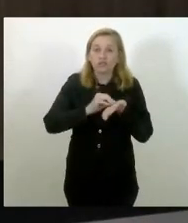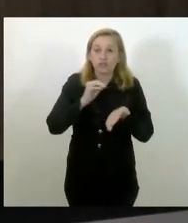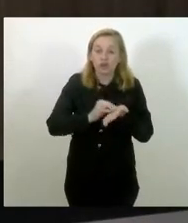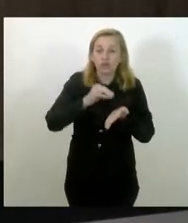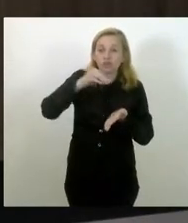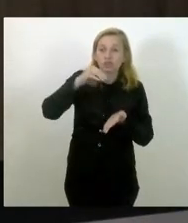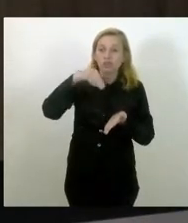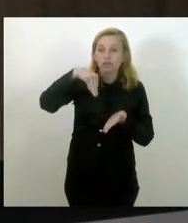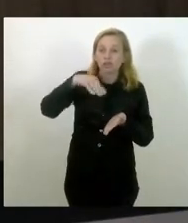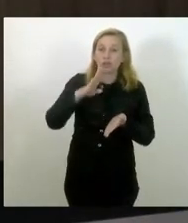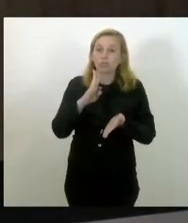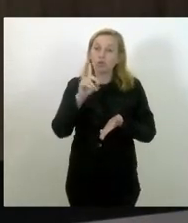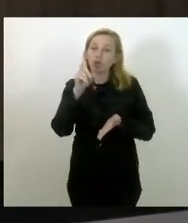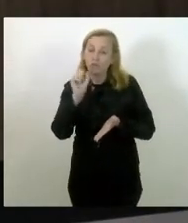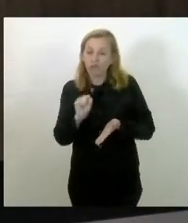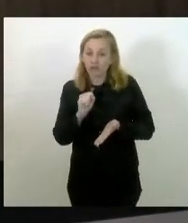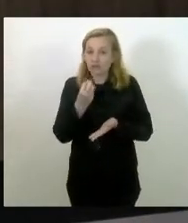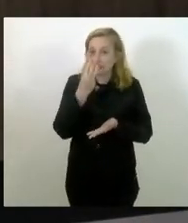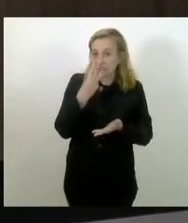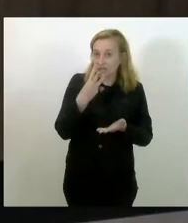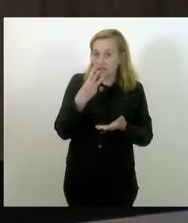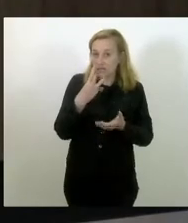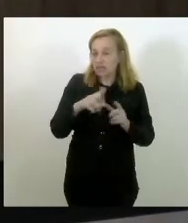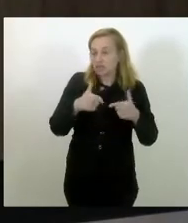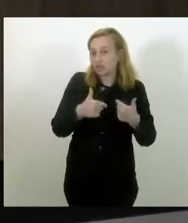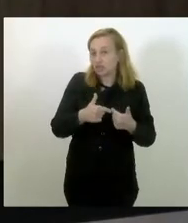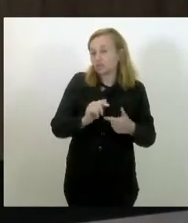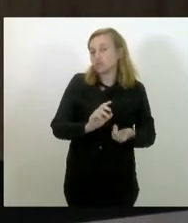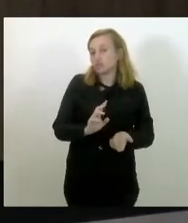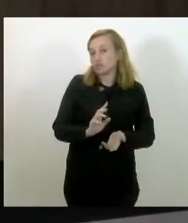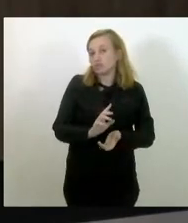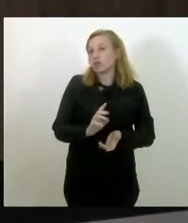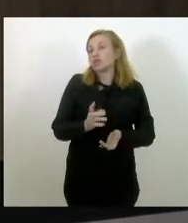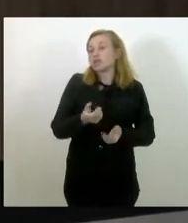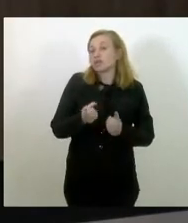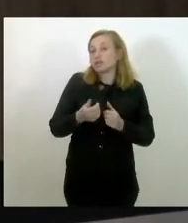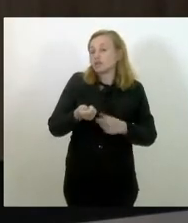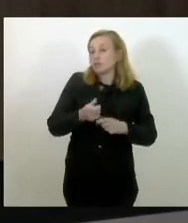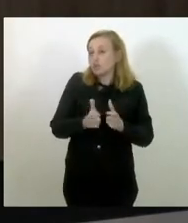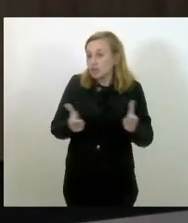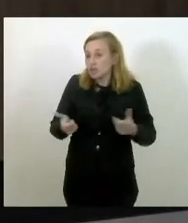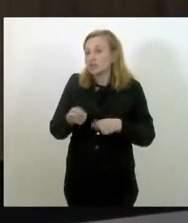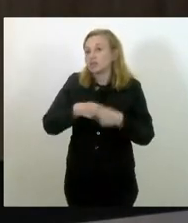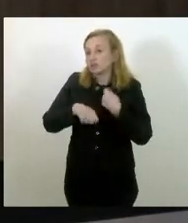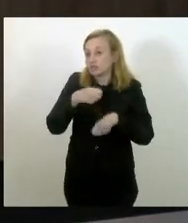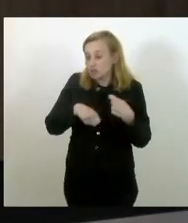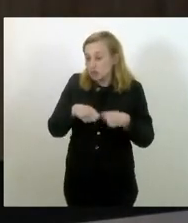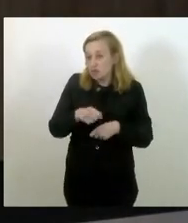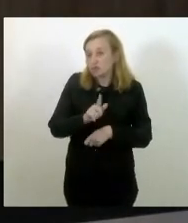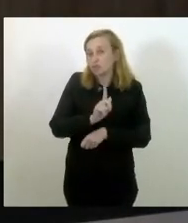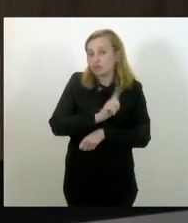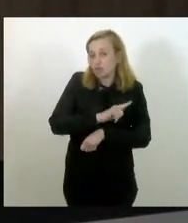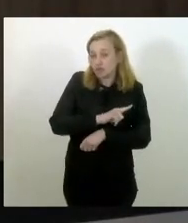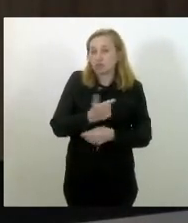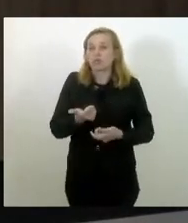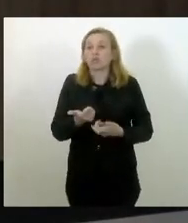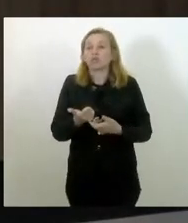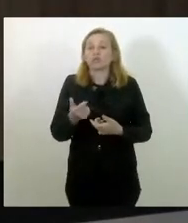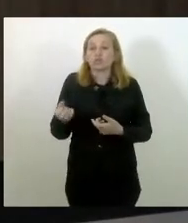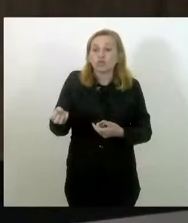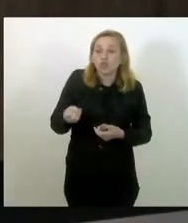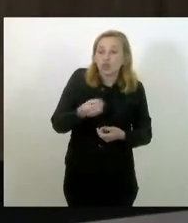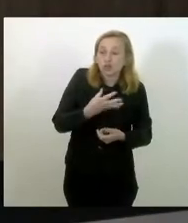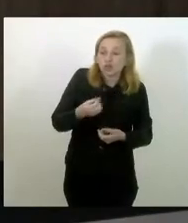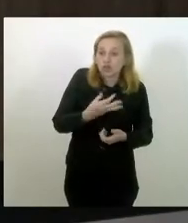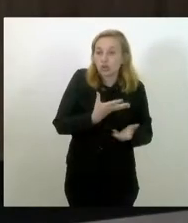Três estão funcionando. Então, isso tudo é de um grande gestor que é esse menino, esse jovem prefeito e